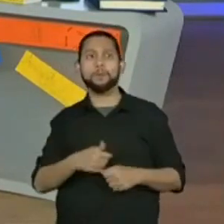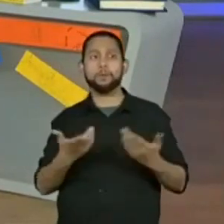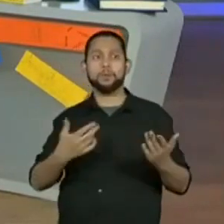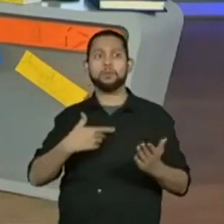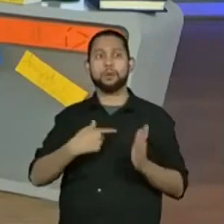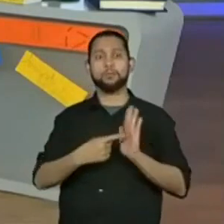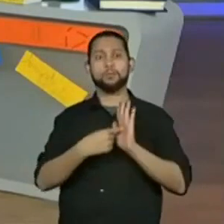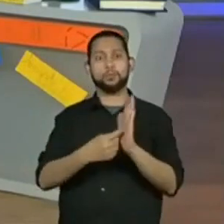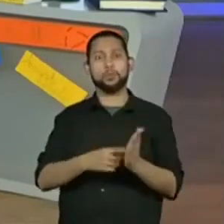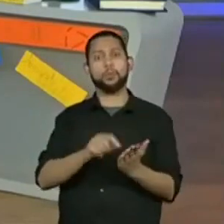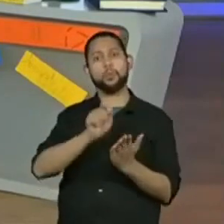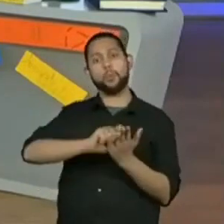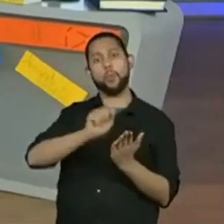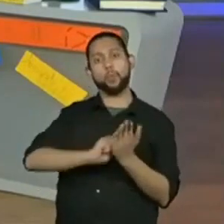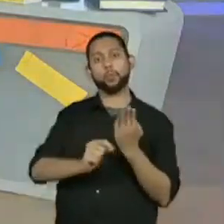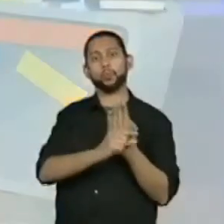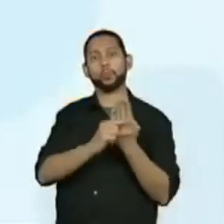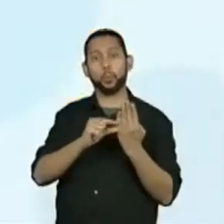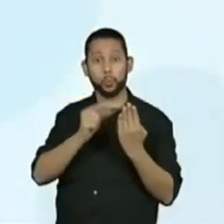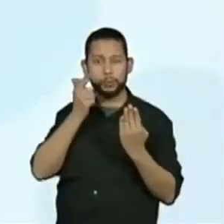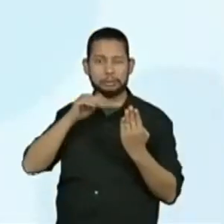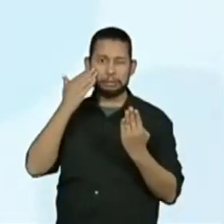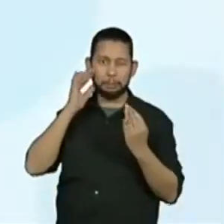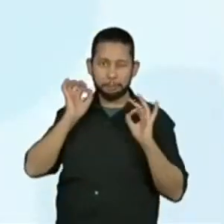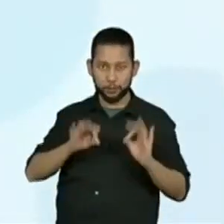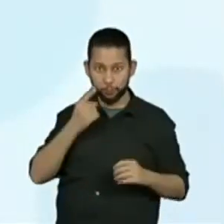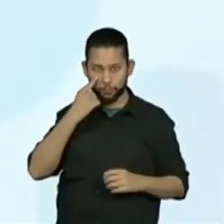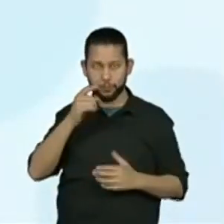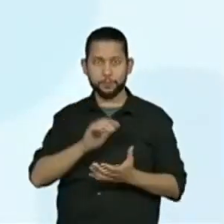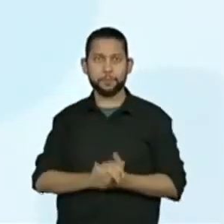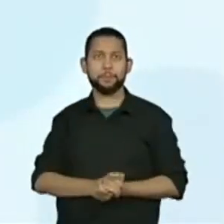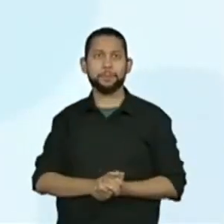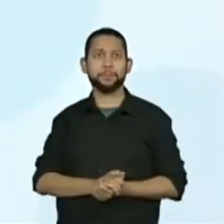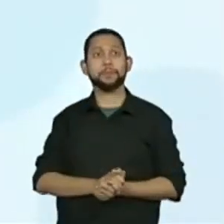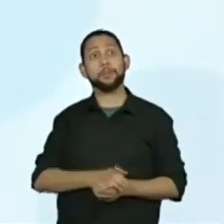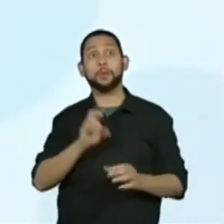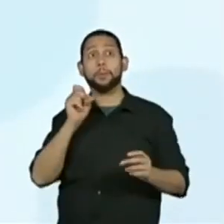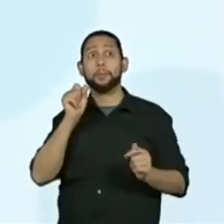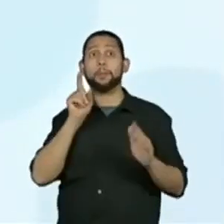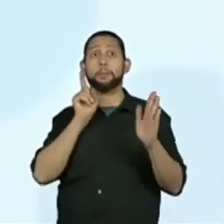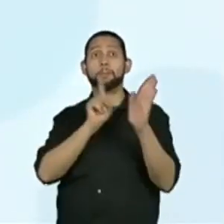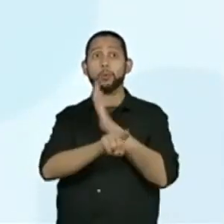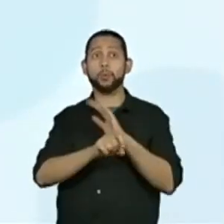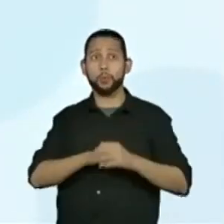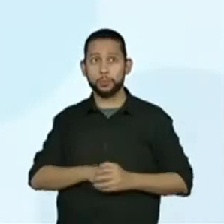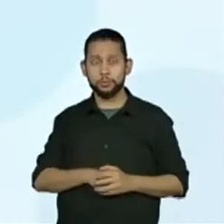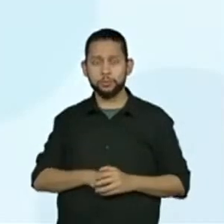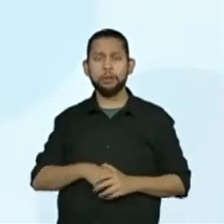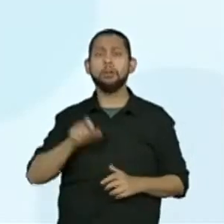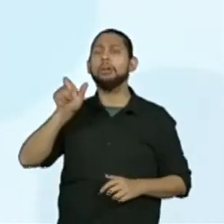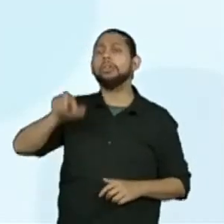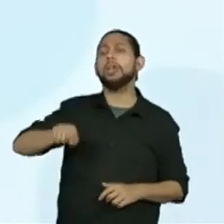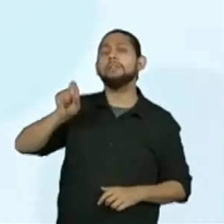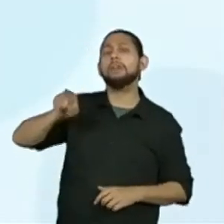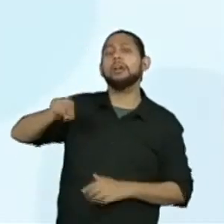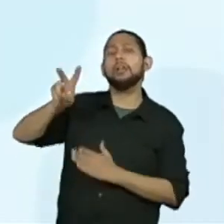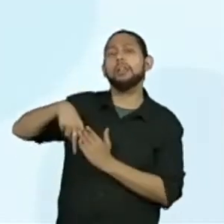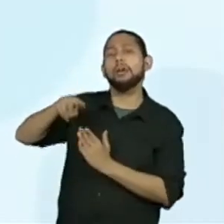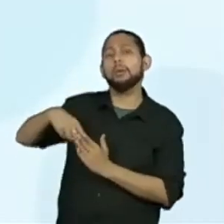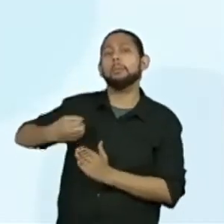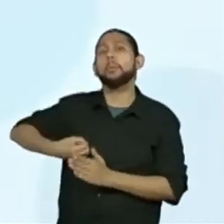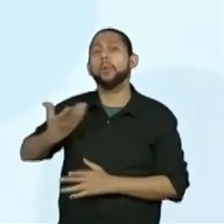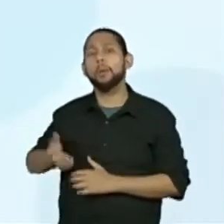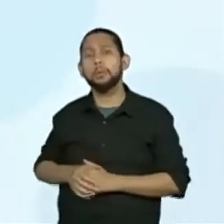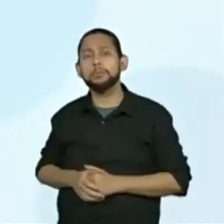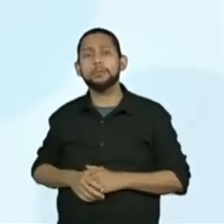autores, quero ver se vocês pegaram a ideia. Quem lerá o poema? Qual poema foi o escolhido? Qual